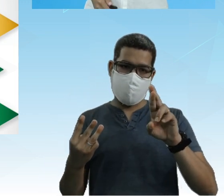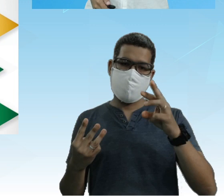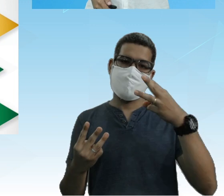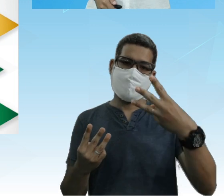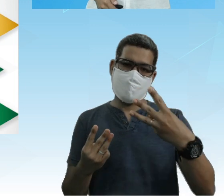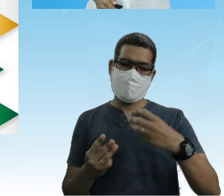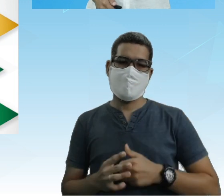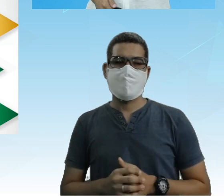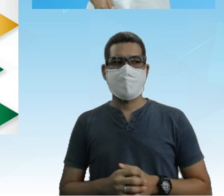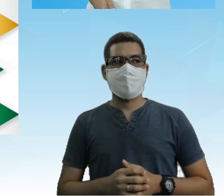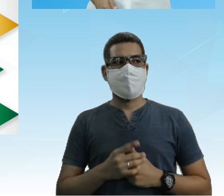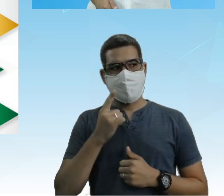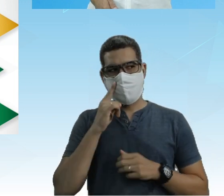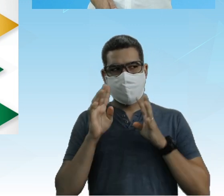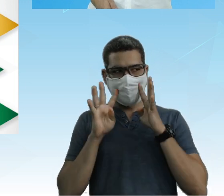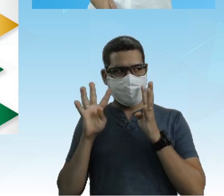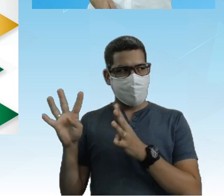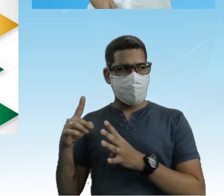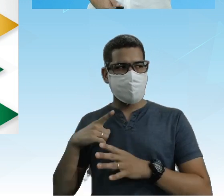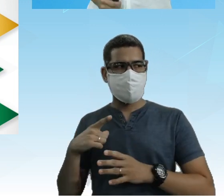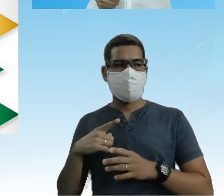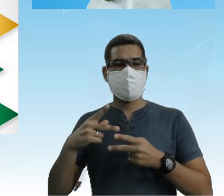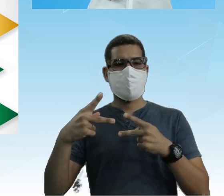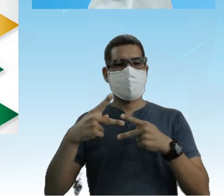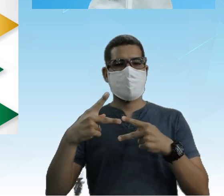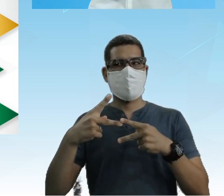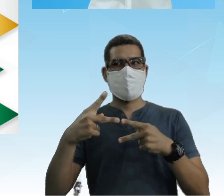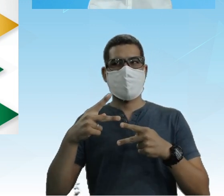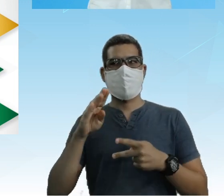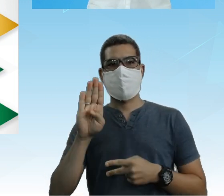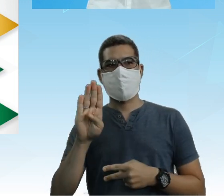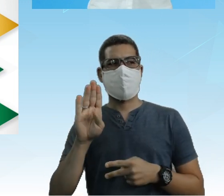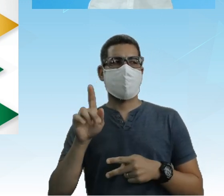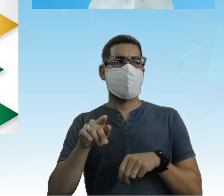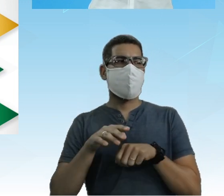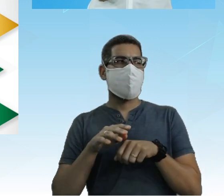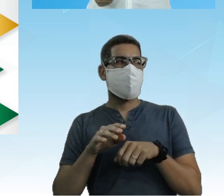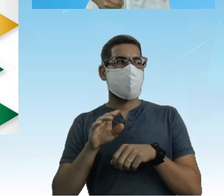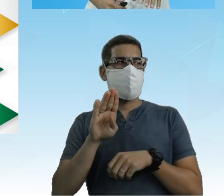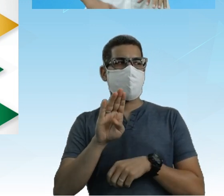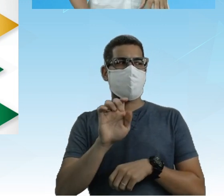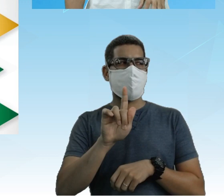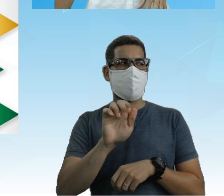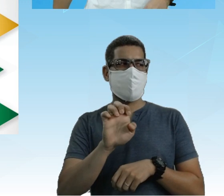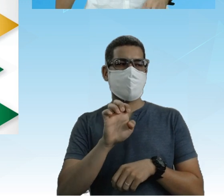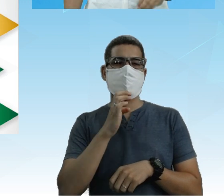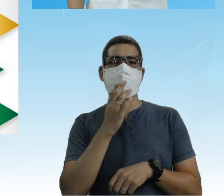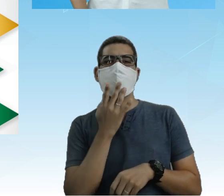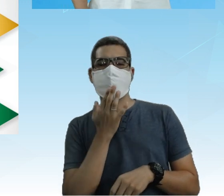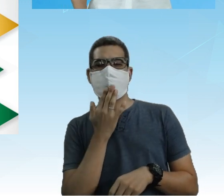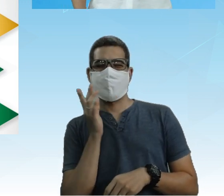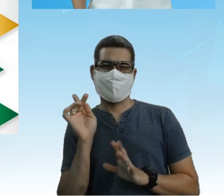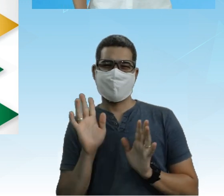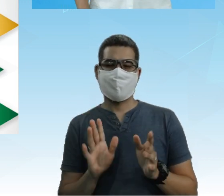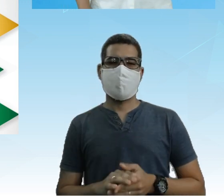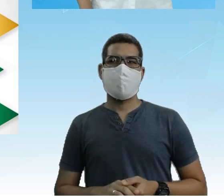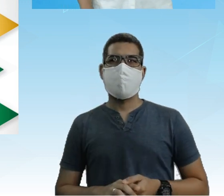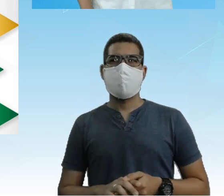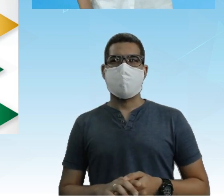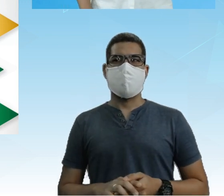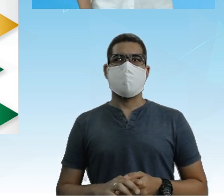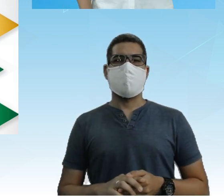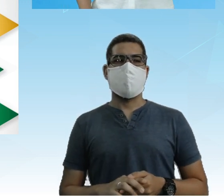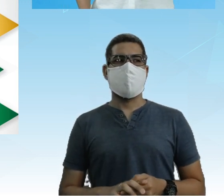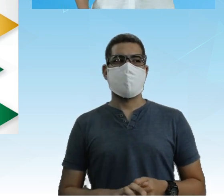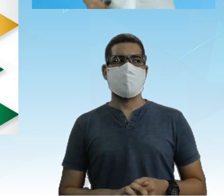Observa o polígono B Está um pouquinho Eu acho que é bege Se não tiver daltônico é bege Beleza? Então olha como ficou o